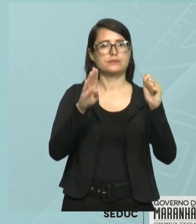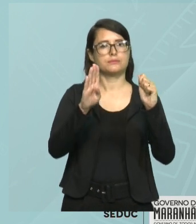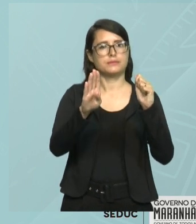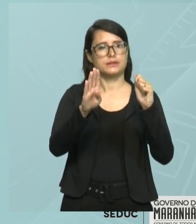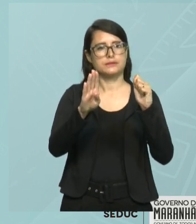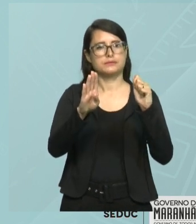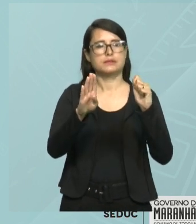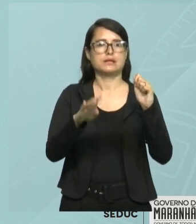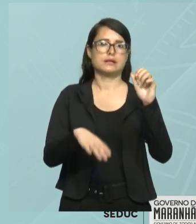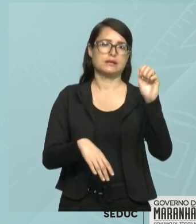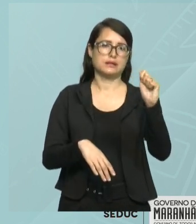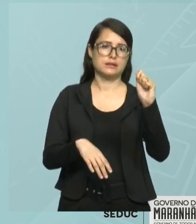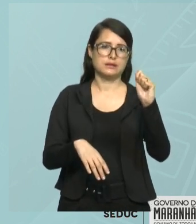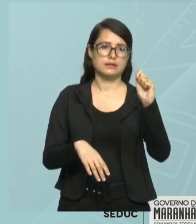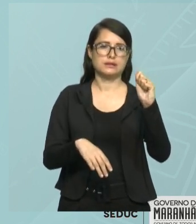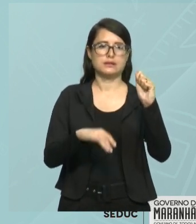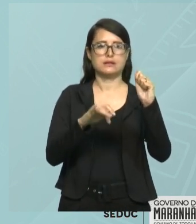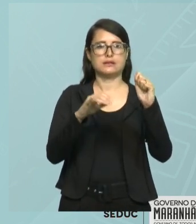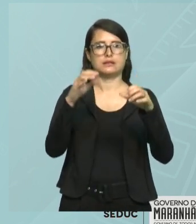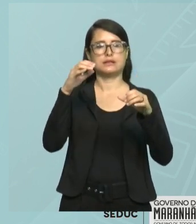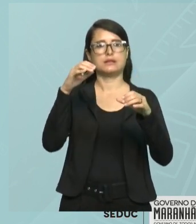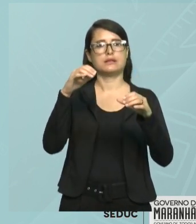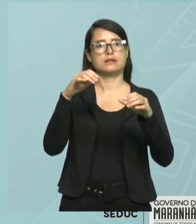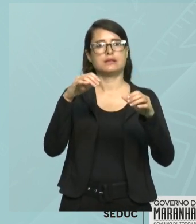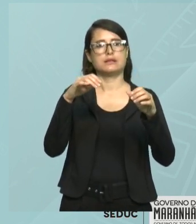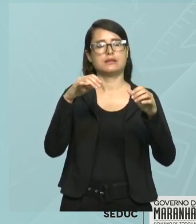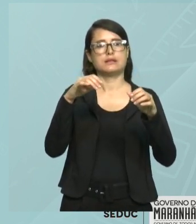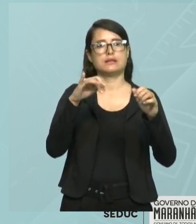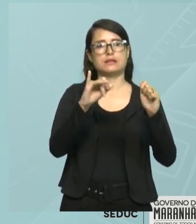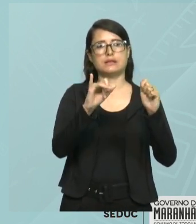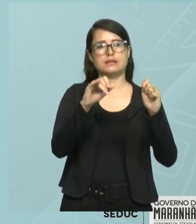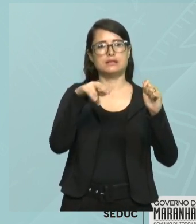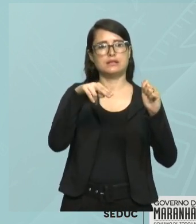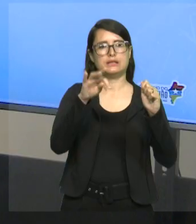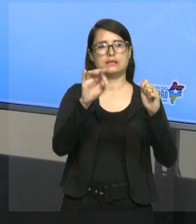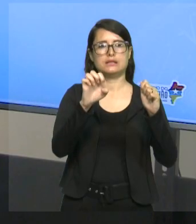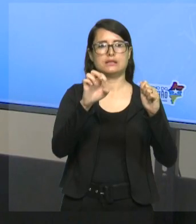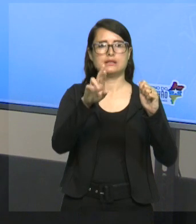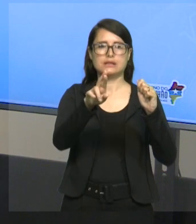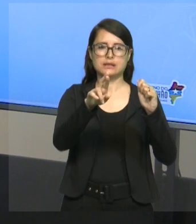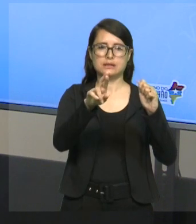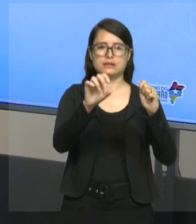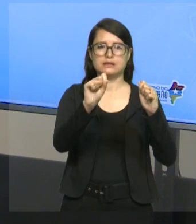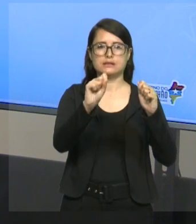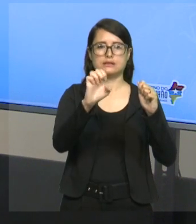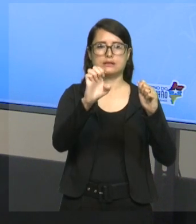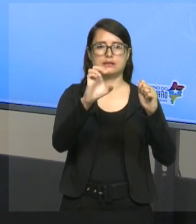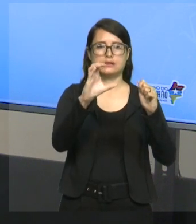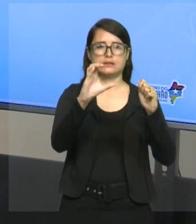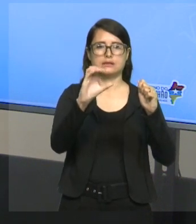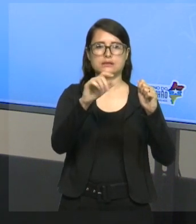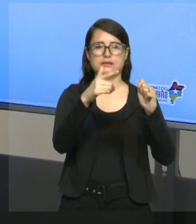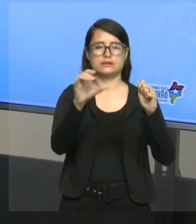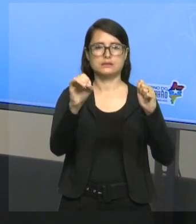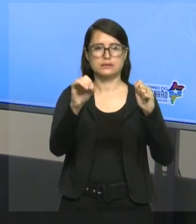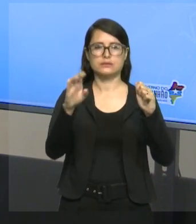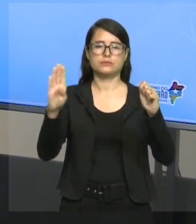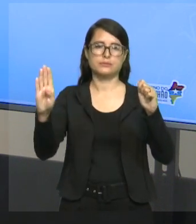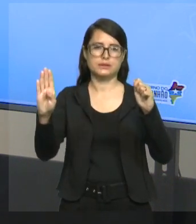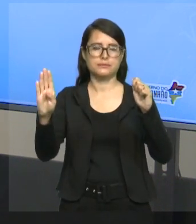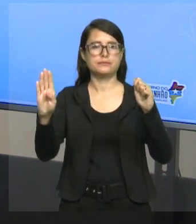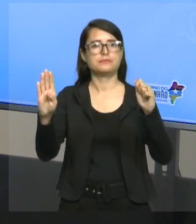simplesmente A inter B. Então, quando eu falar de A interseção B ou A inter B,